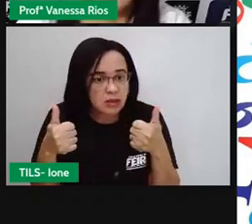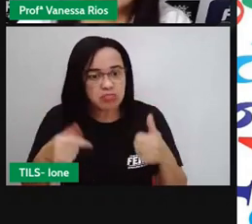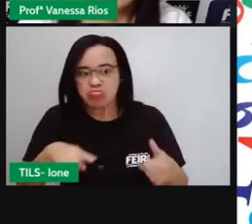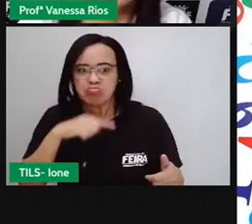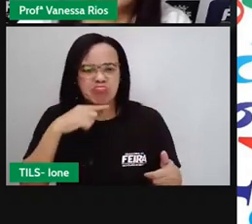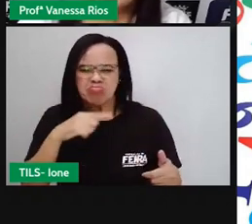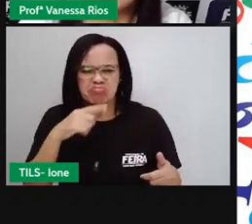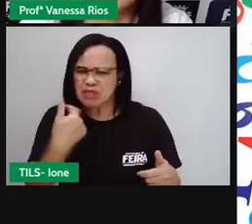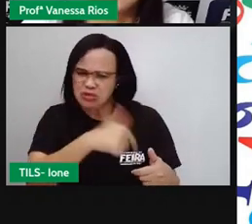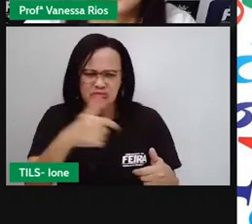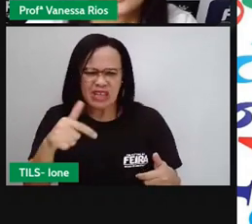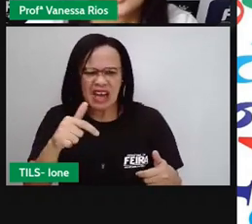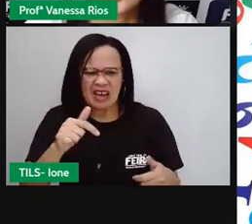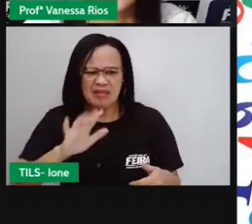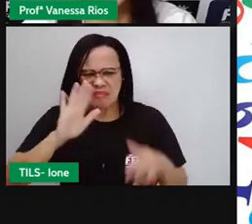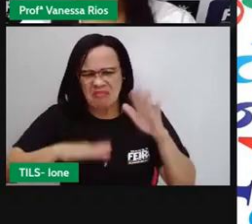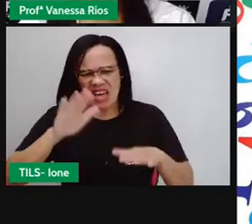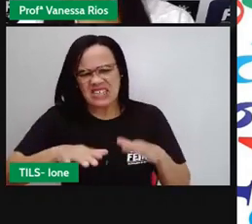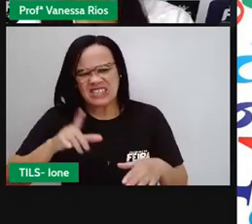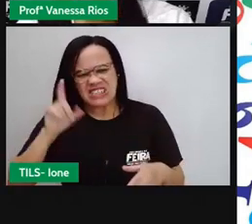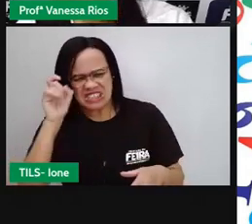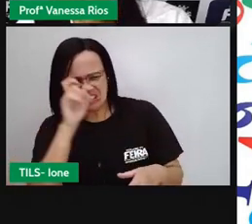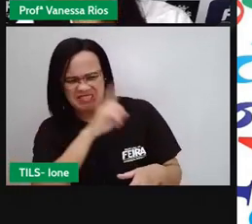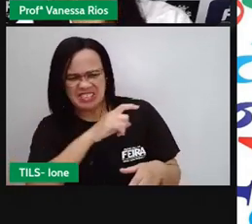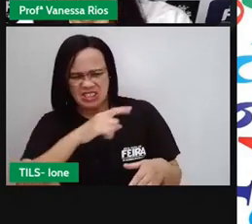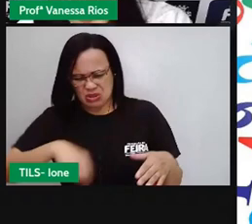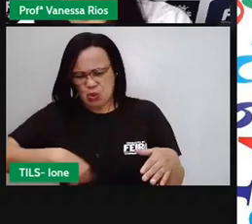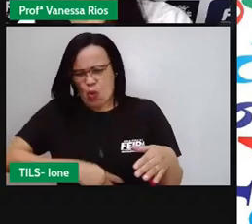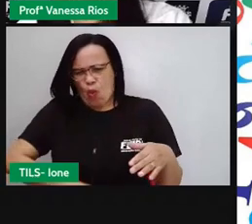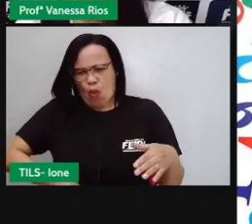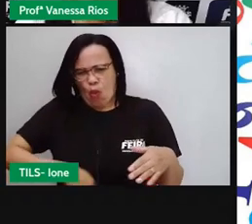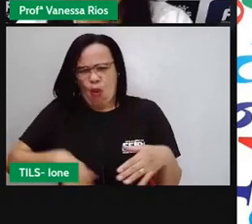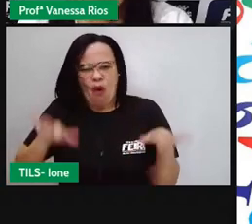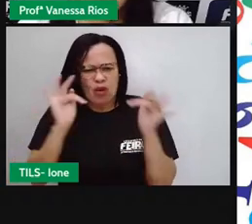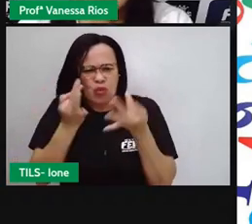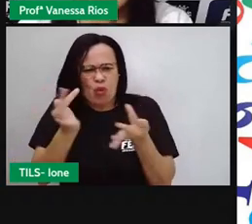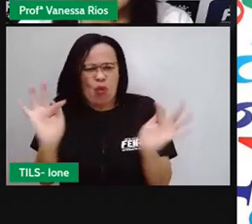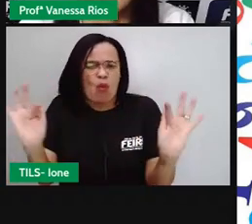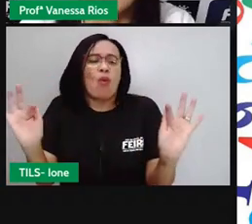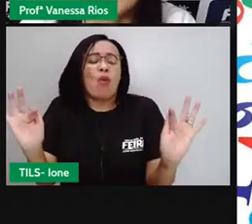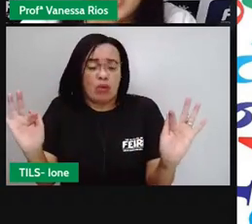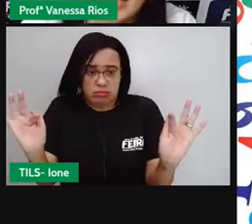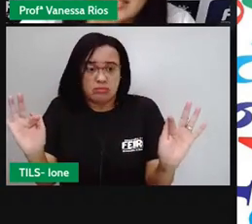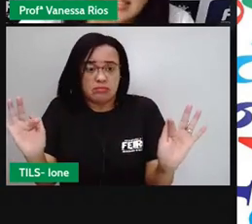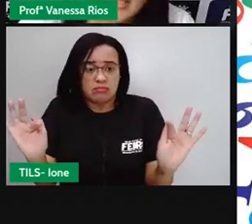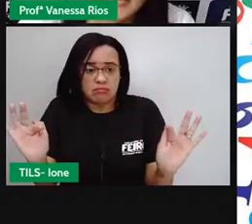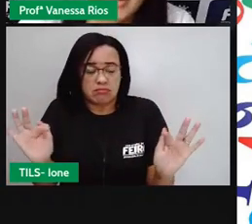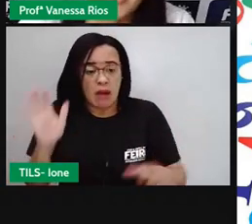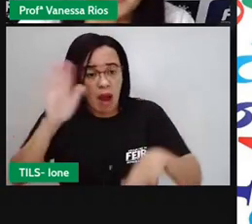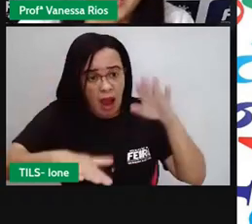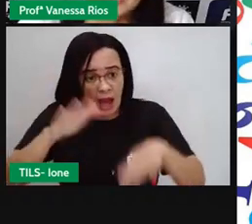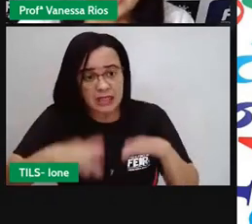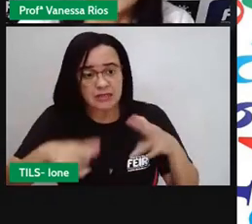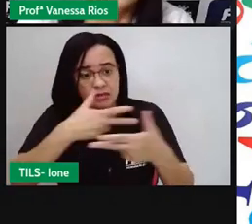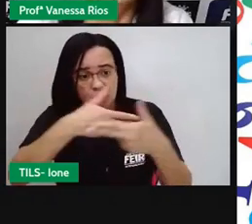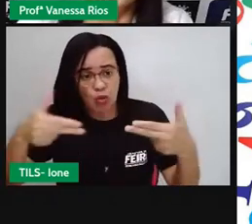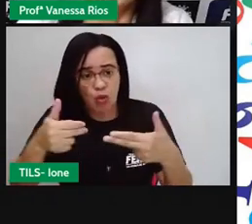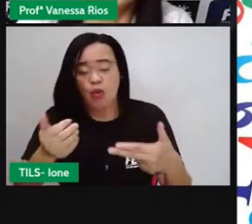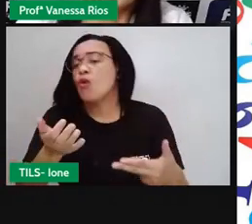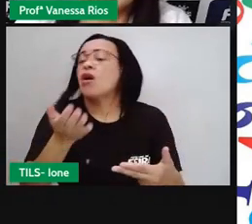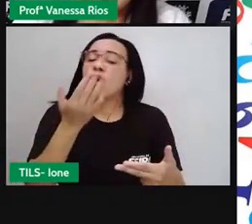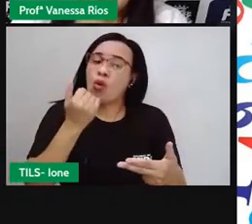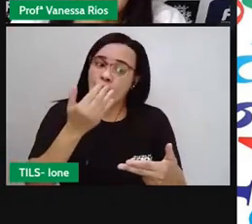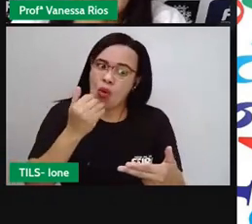que fazem esse processo de digestão de forma mais rápida, outros que demoram mais para passar por